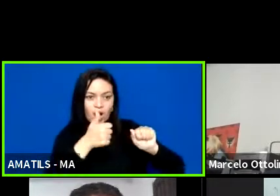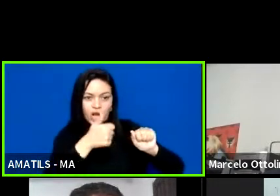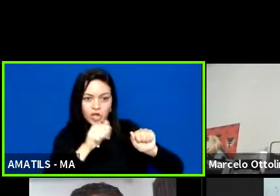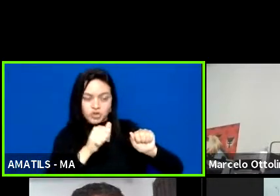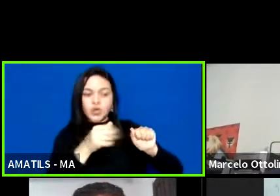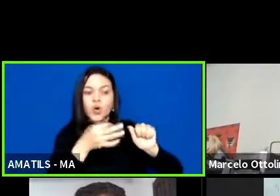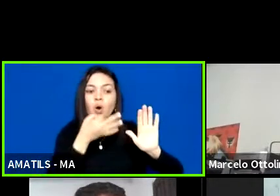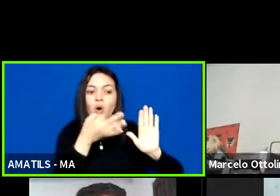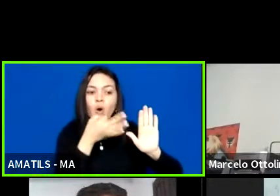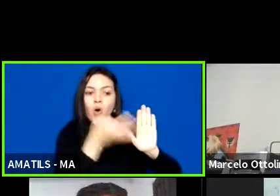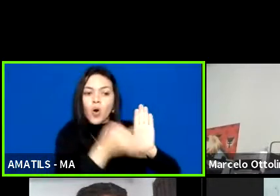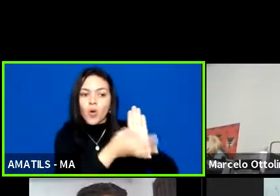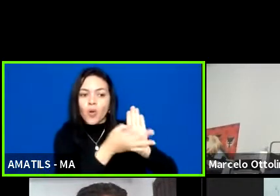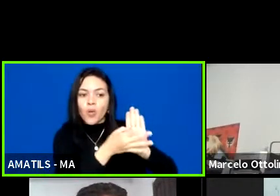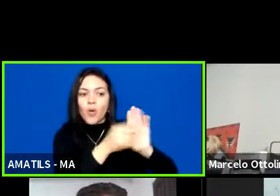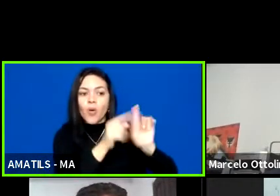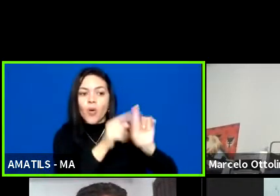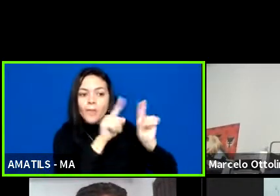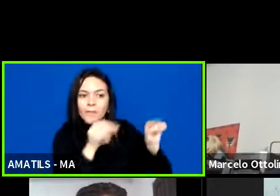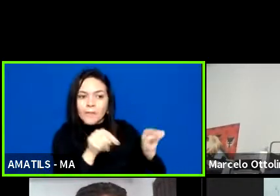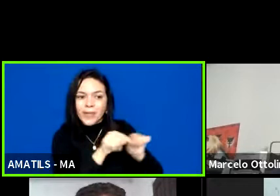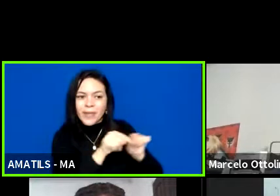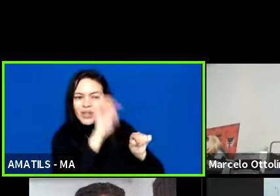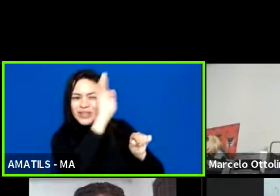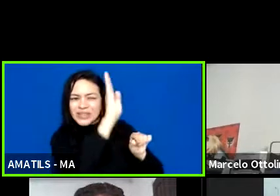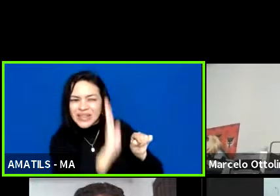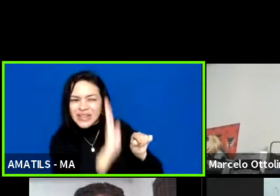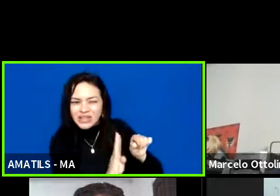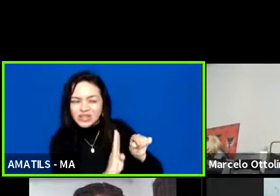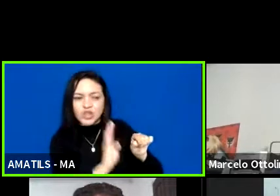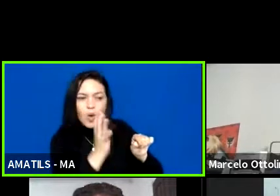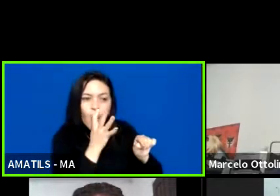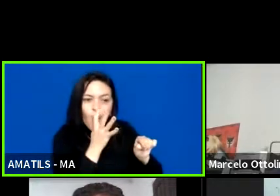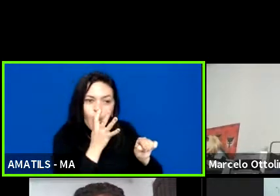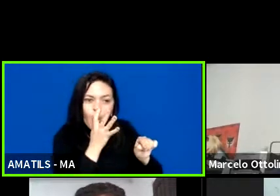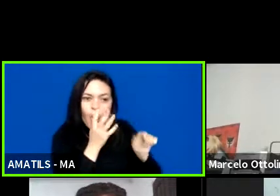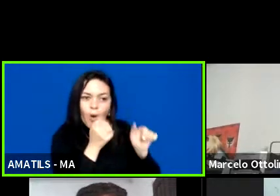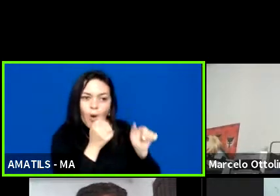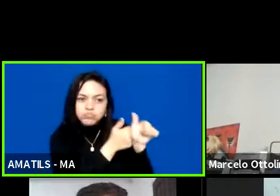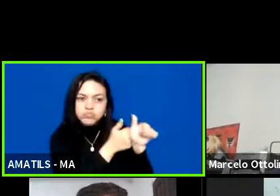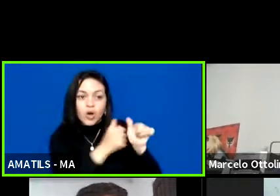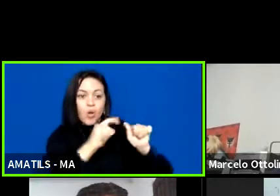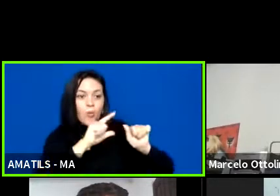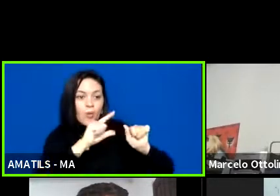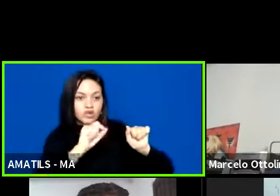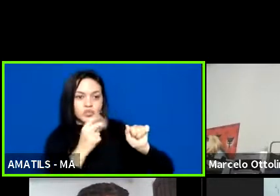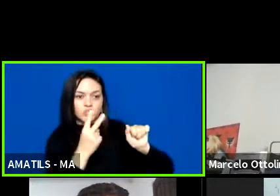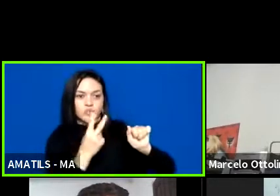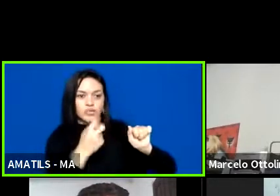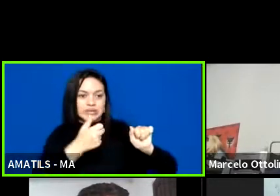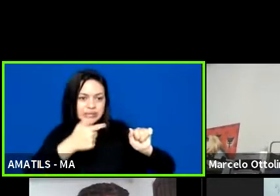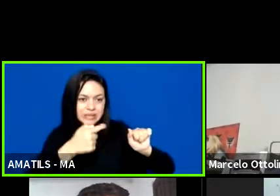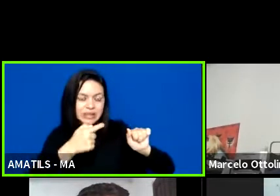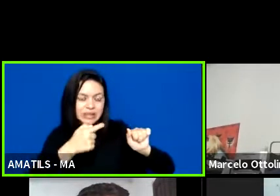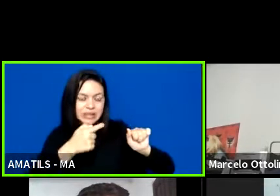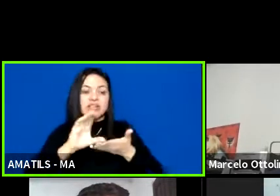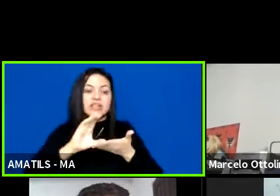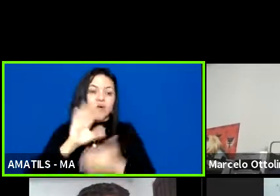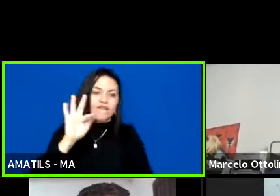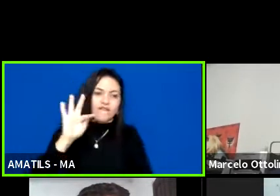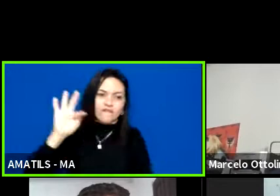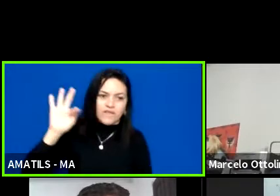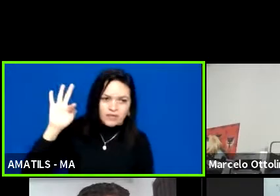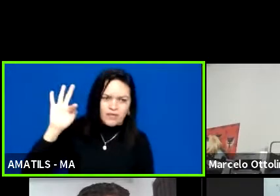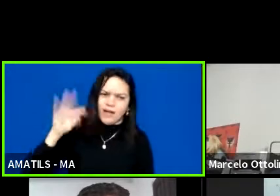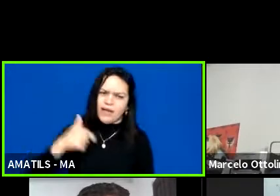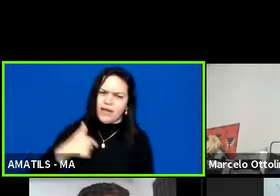o Plano Nacional do Desporto decenal observado e disposto no artigo 217 da Constituição Federal. Eu pulei